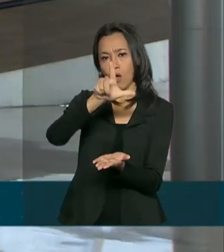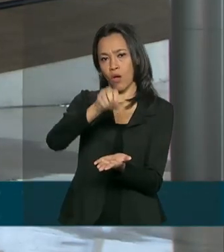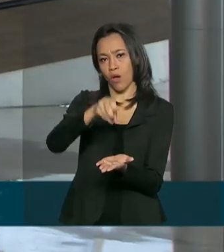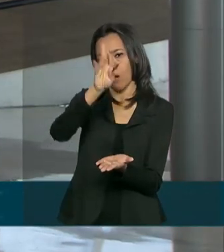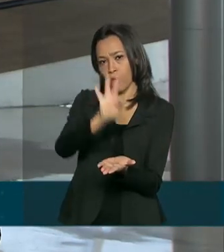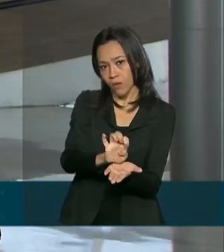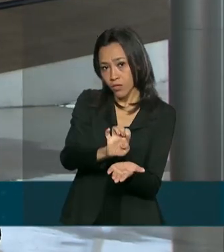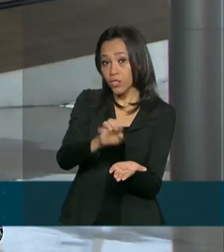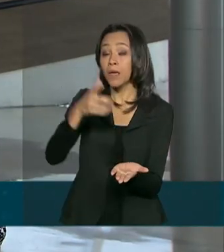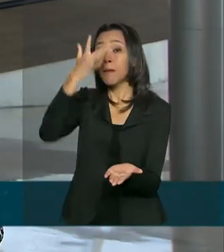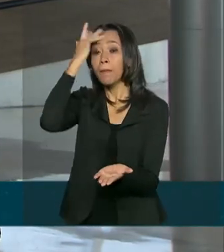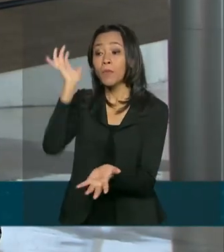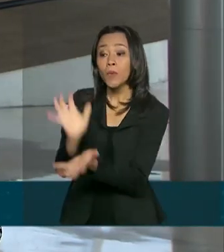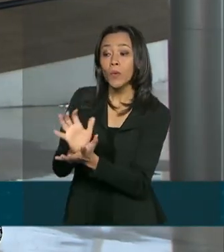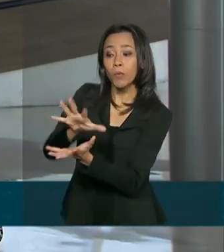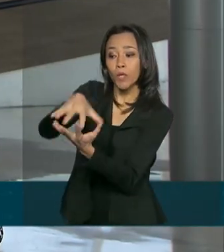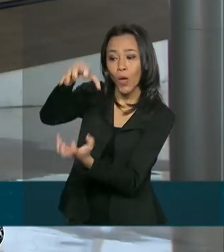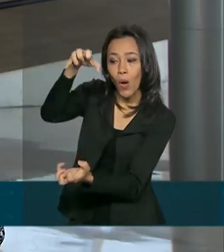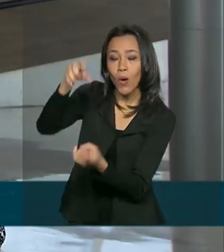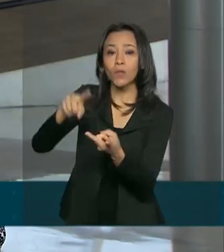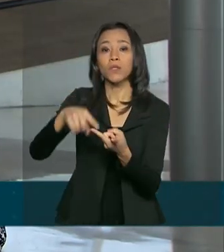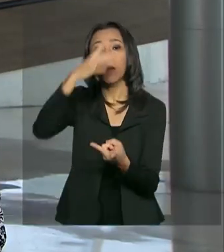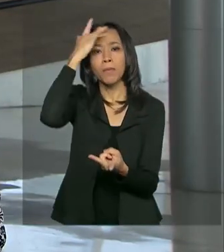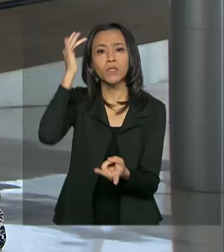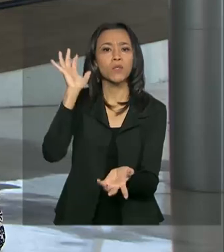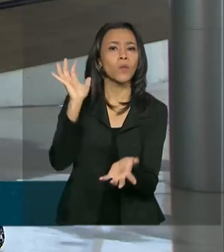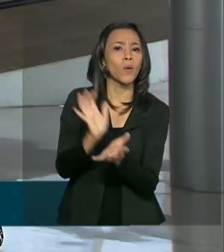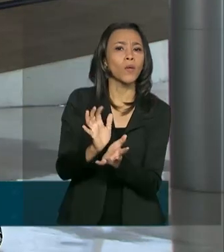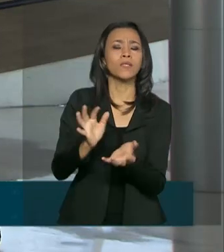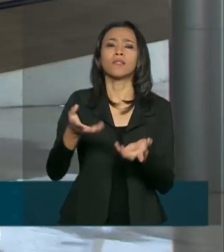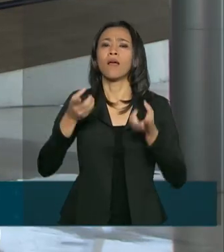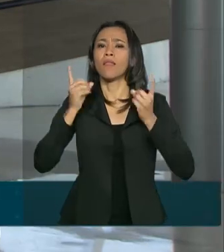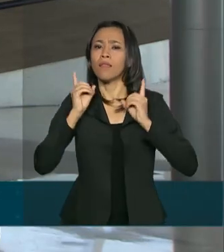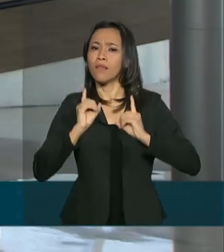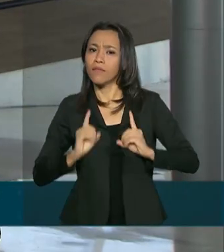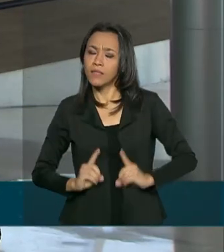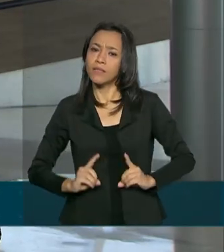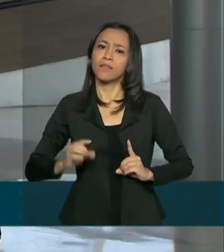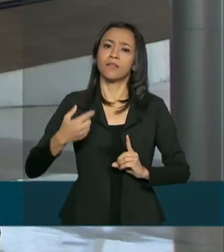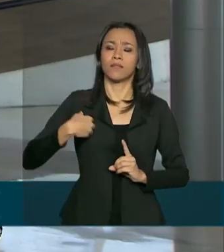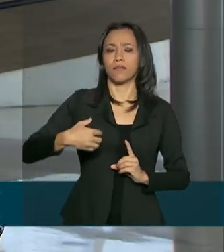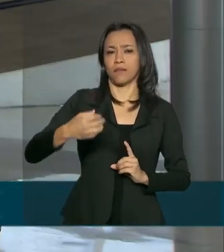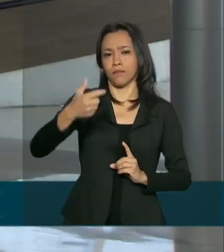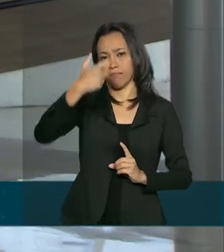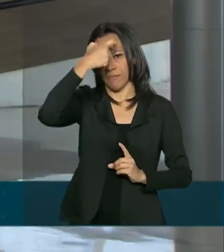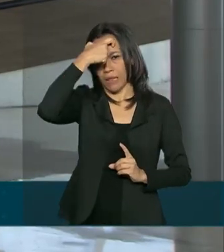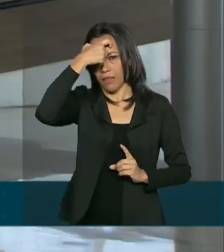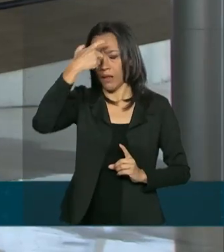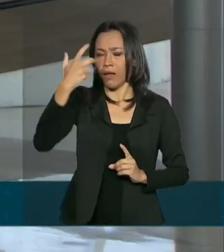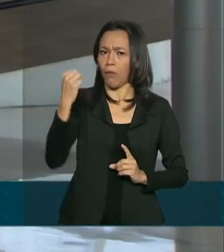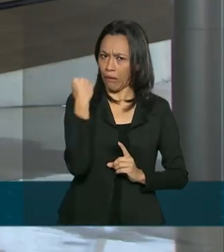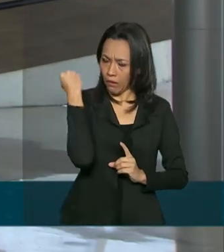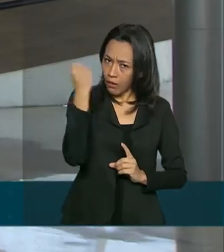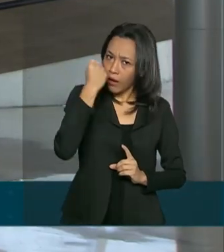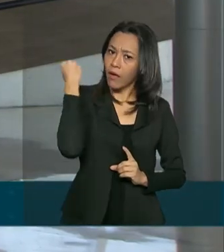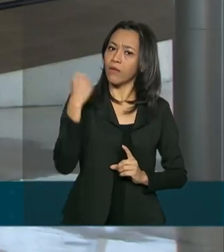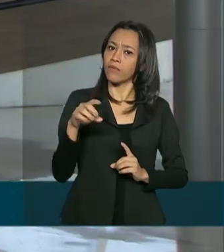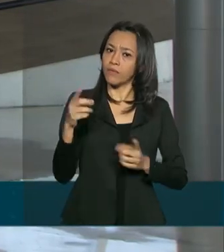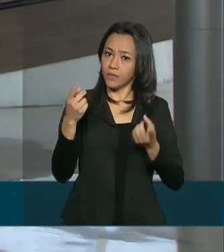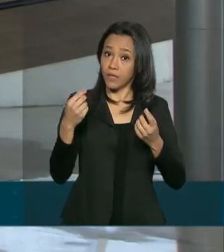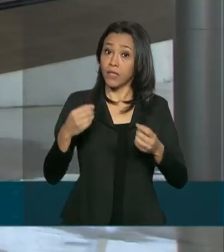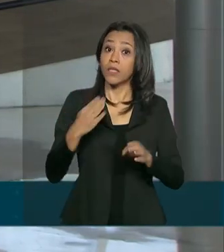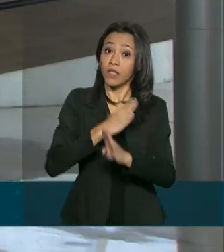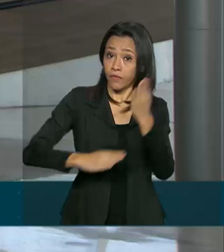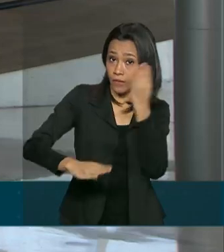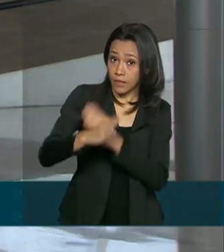contribuintes idosos e pessoas com deficiência física ou mental graves. São 901 mil